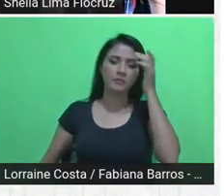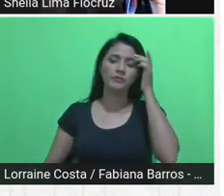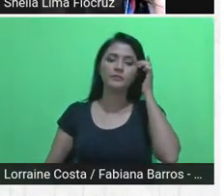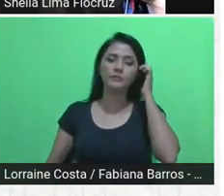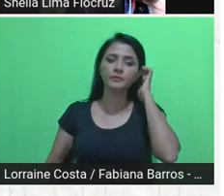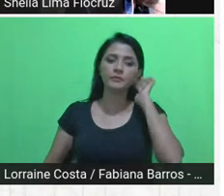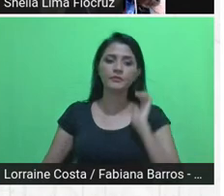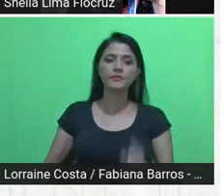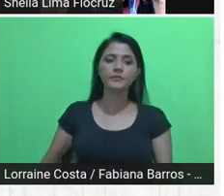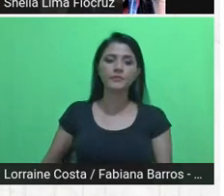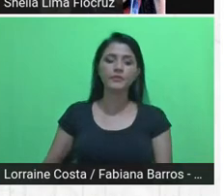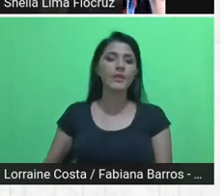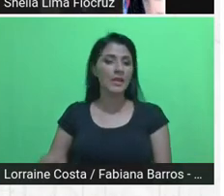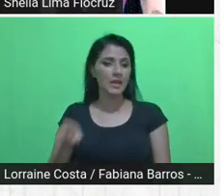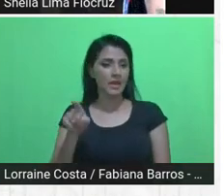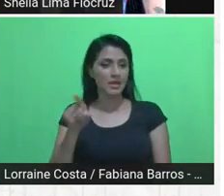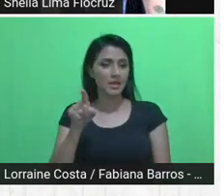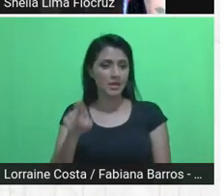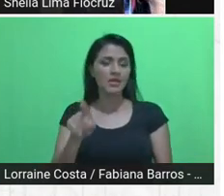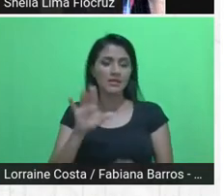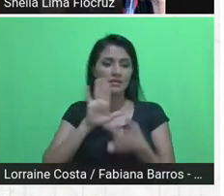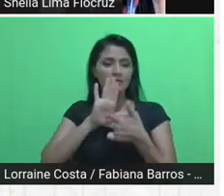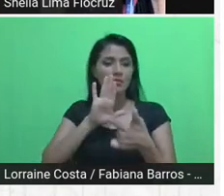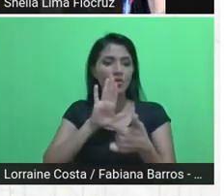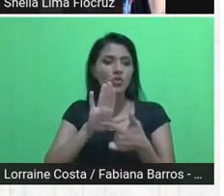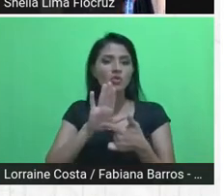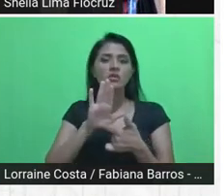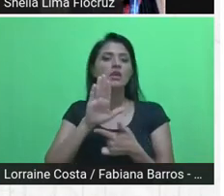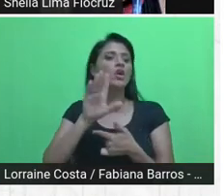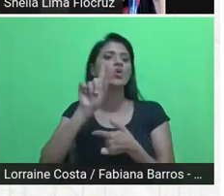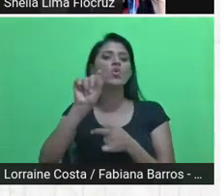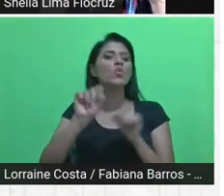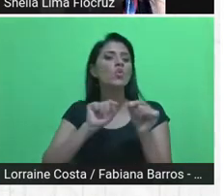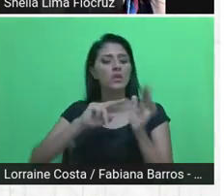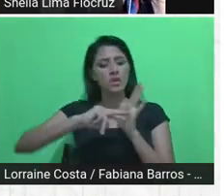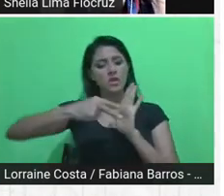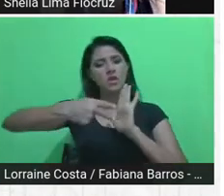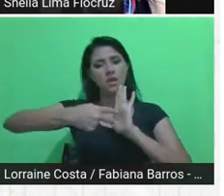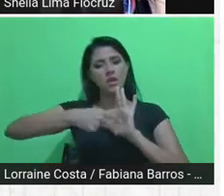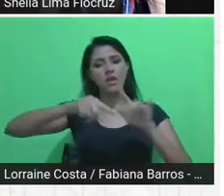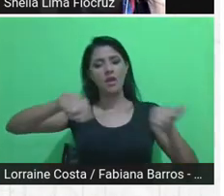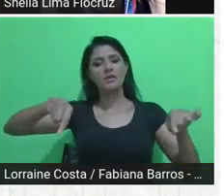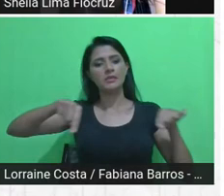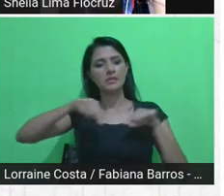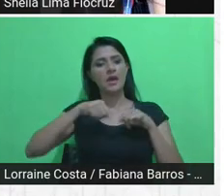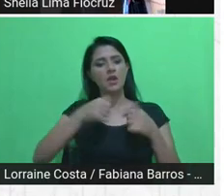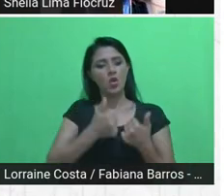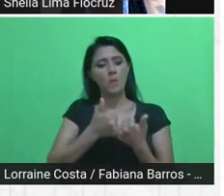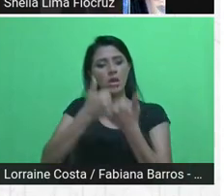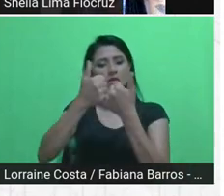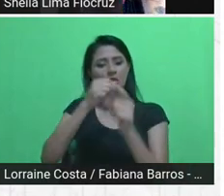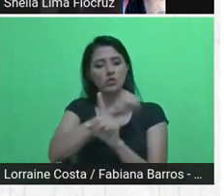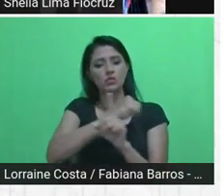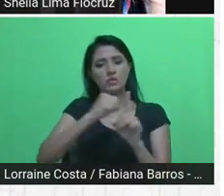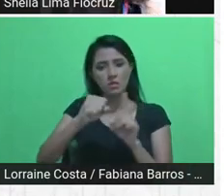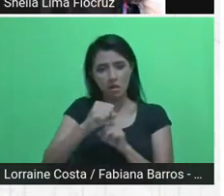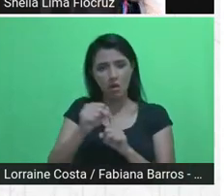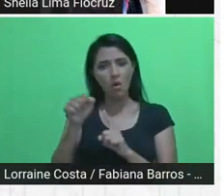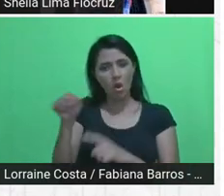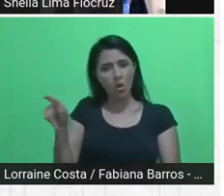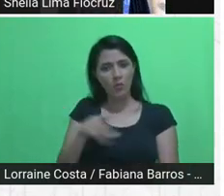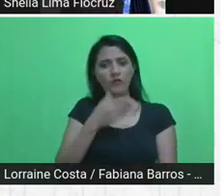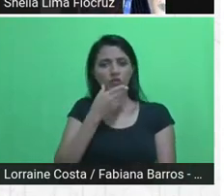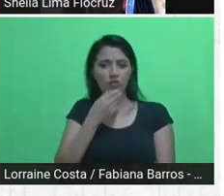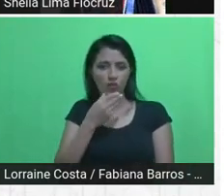bom, aqui mostra o que é a sala de cooperação social, que o professor Wagner deve ter falado, que